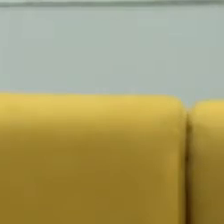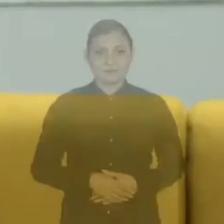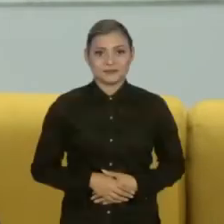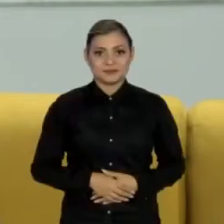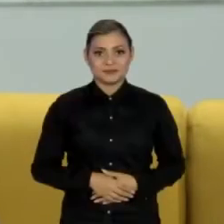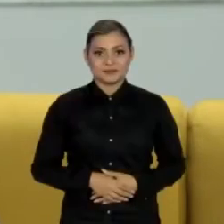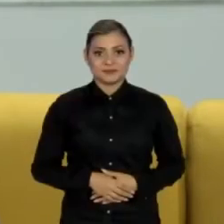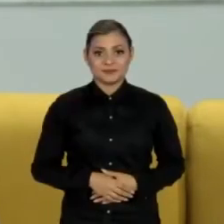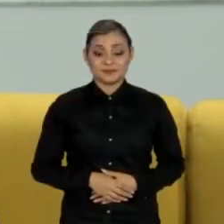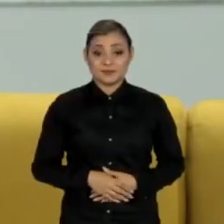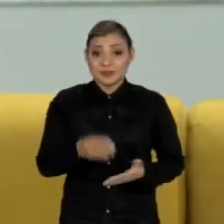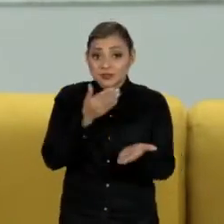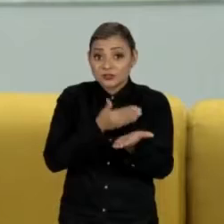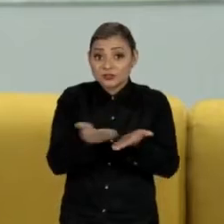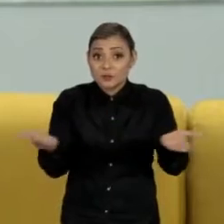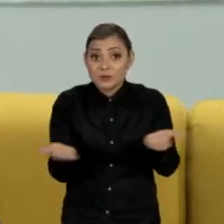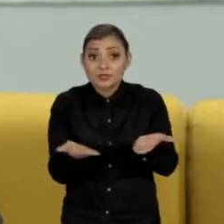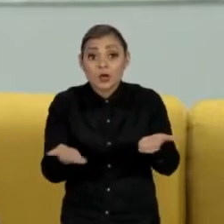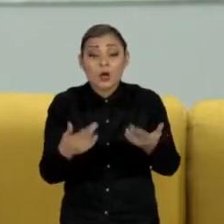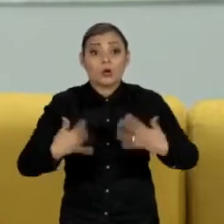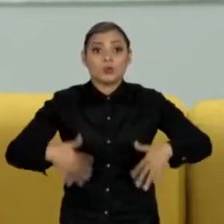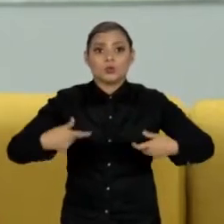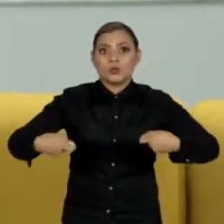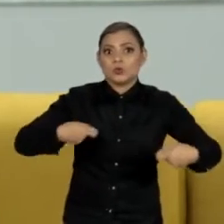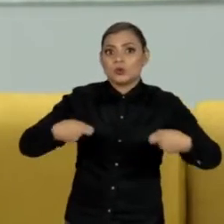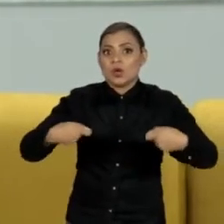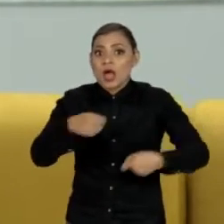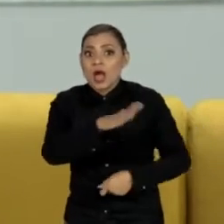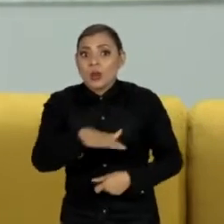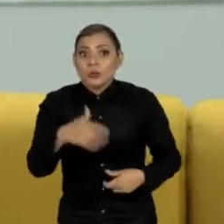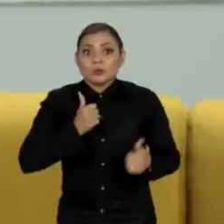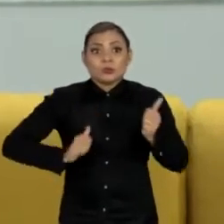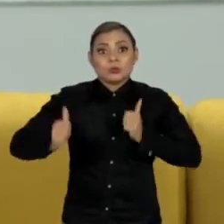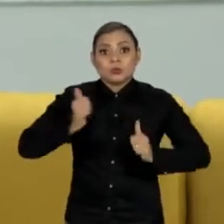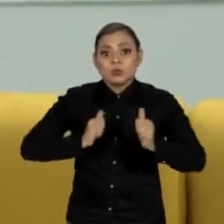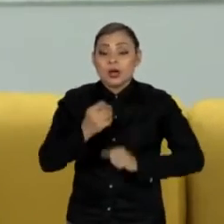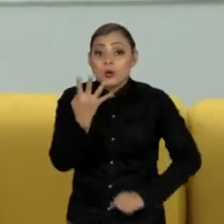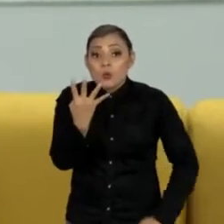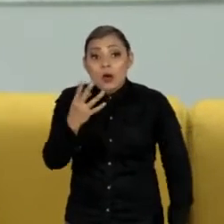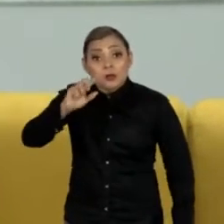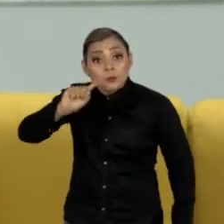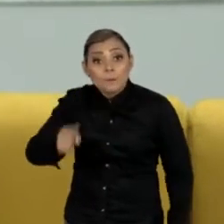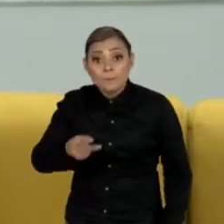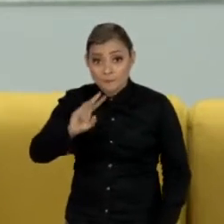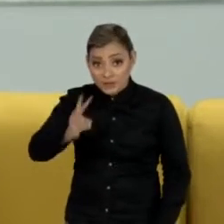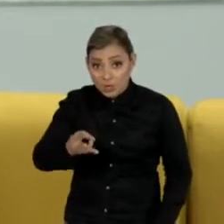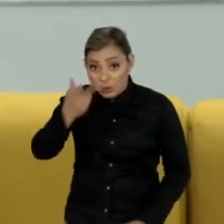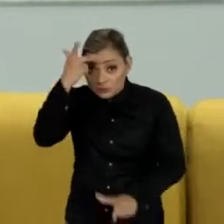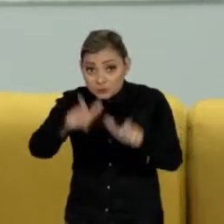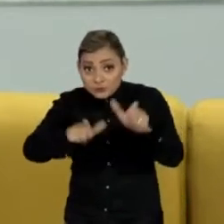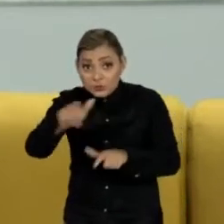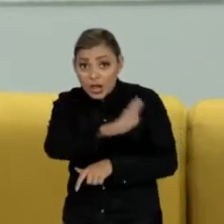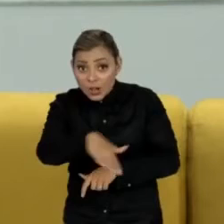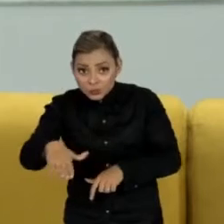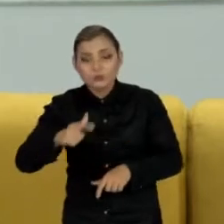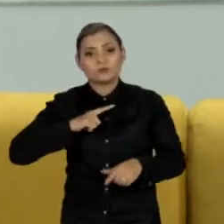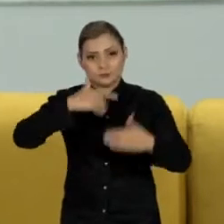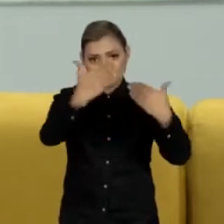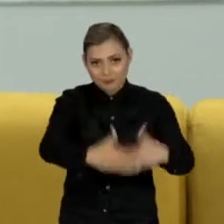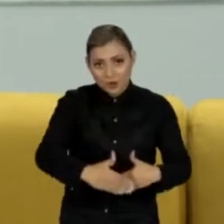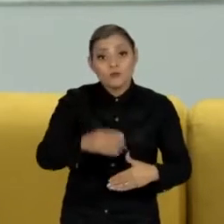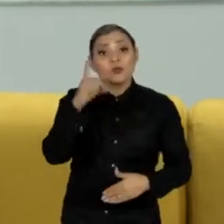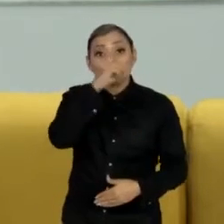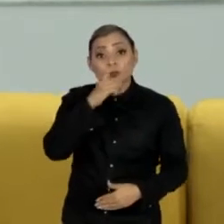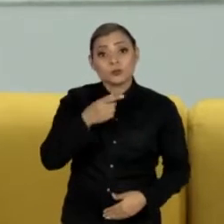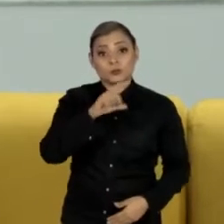A gente começa por esse assunto que causa tensão aos estudantes. Cerca de 4 milhões deles vão fazer a segunda e última prova do